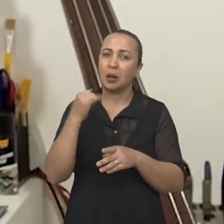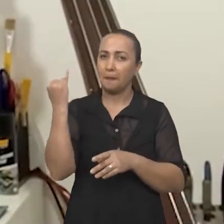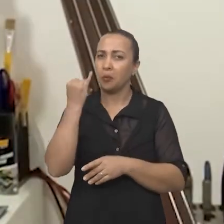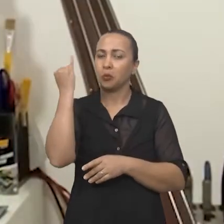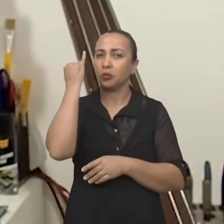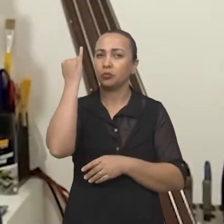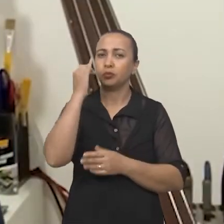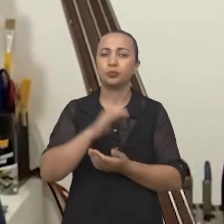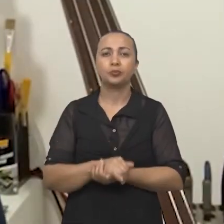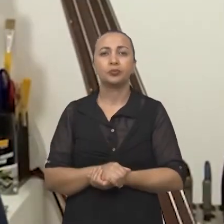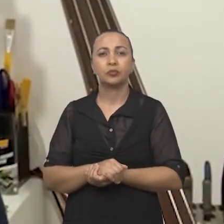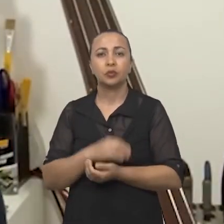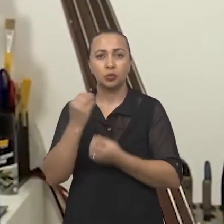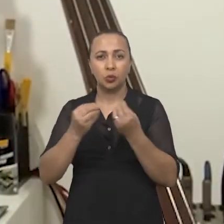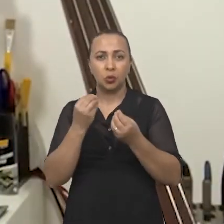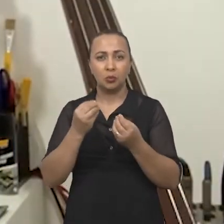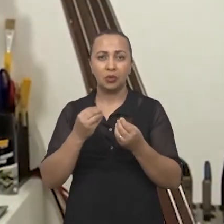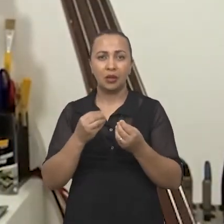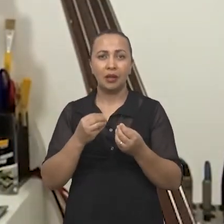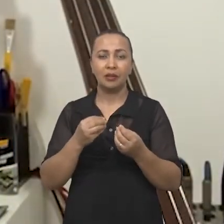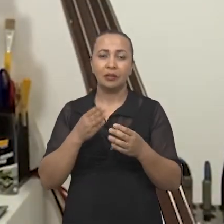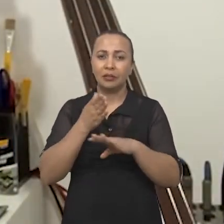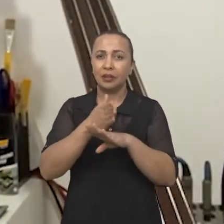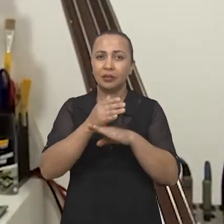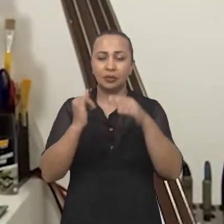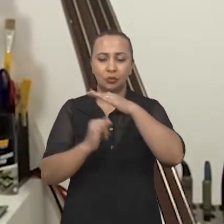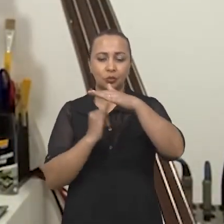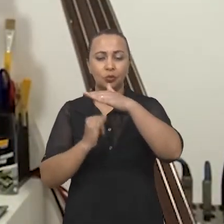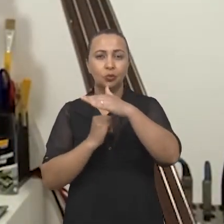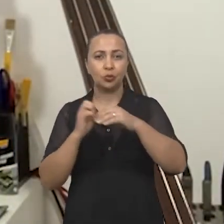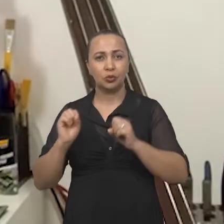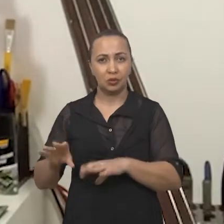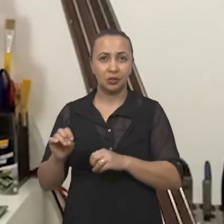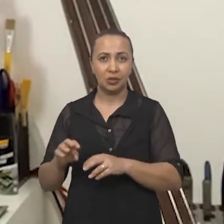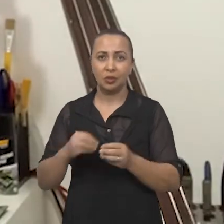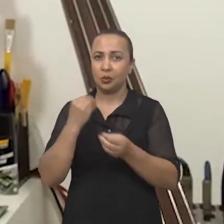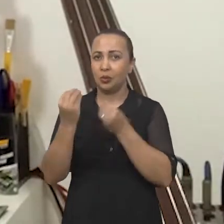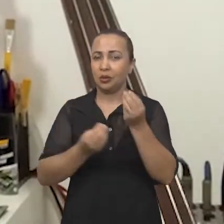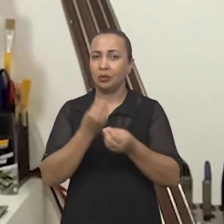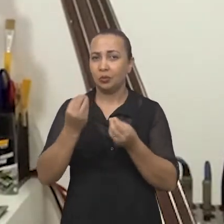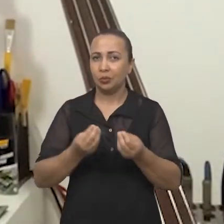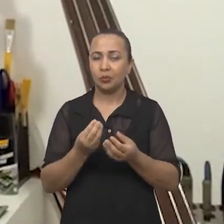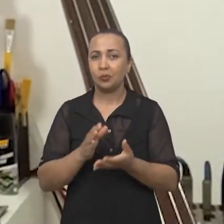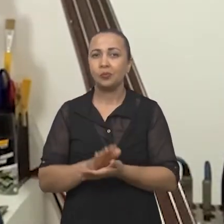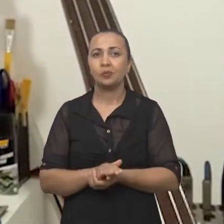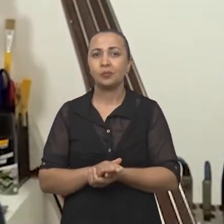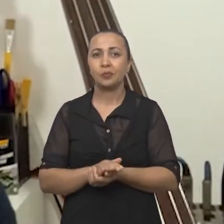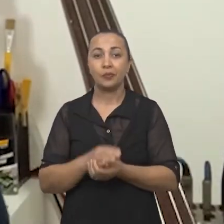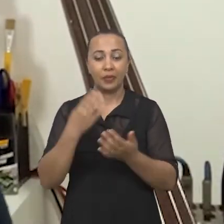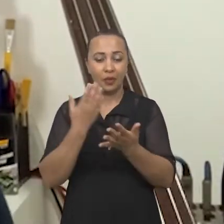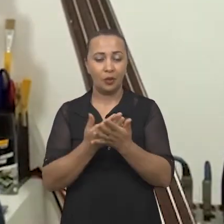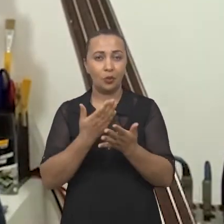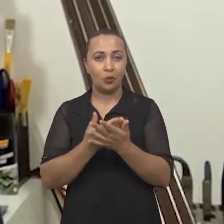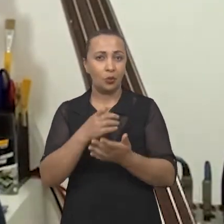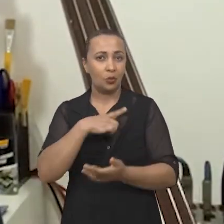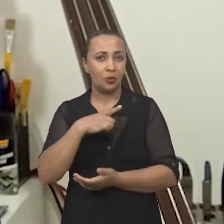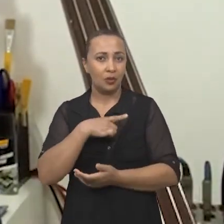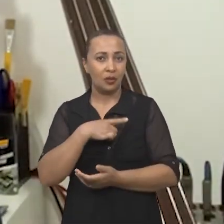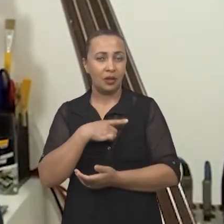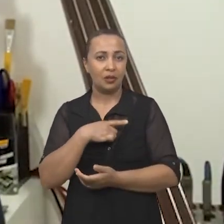de que forma isso tem impactado nas instituições de ensino, de que forma esses estudos têm